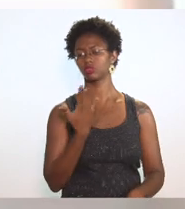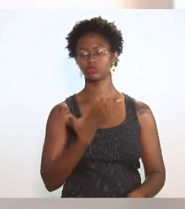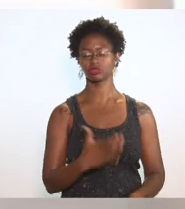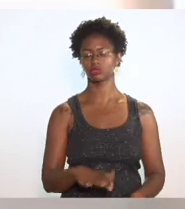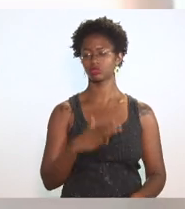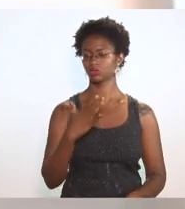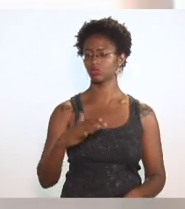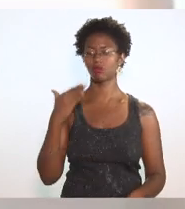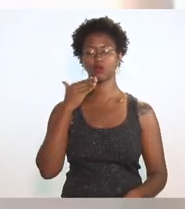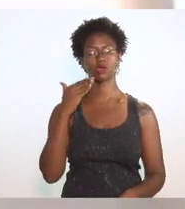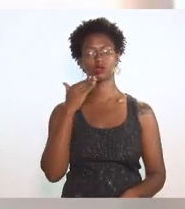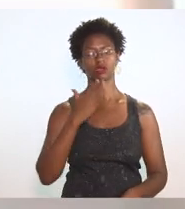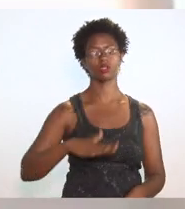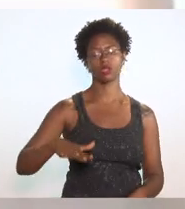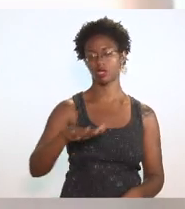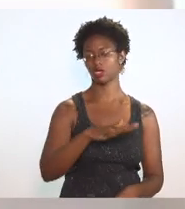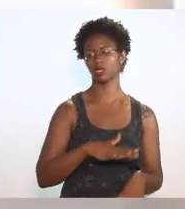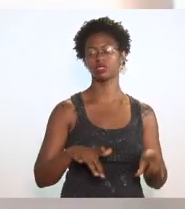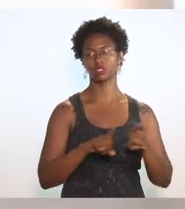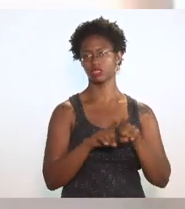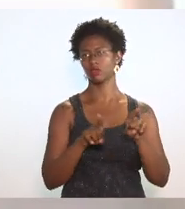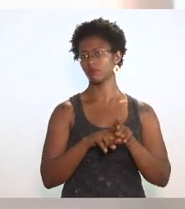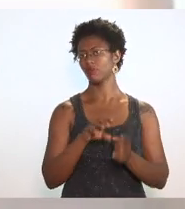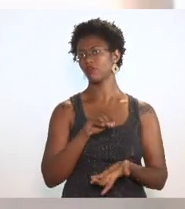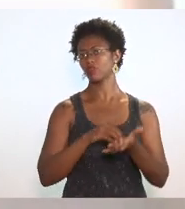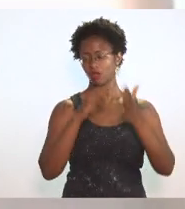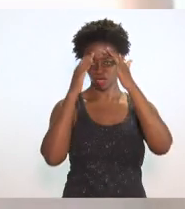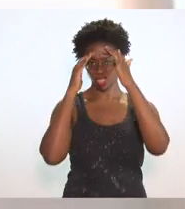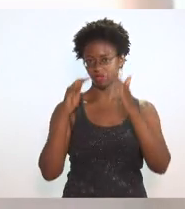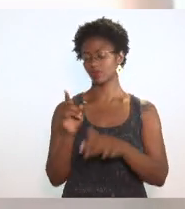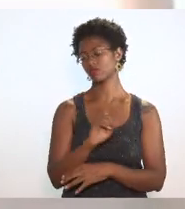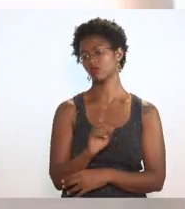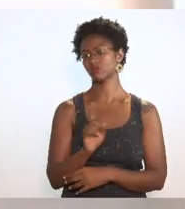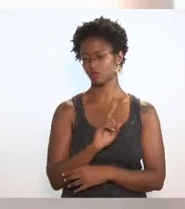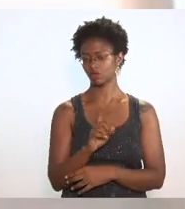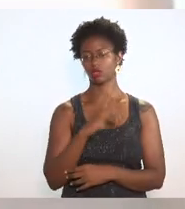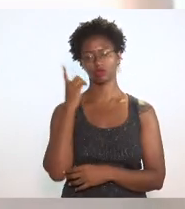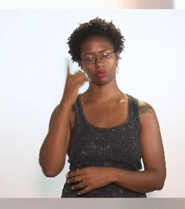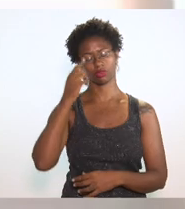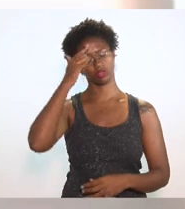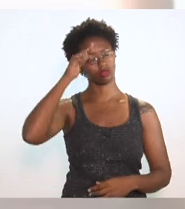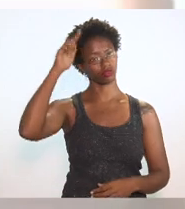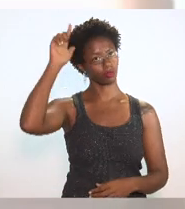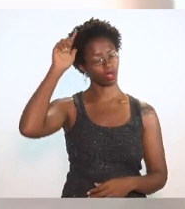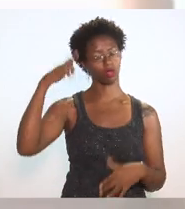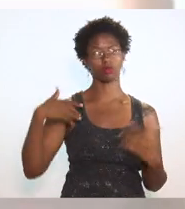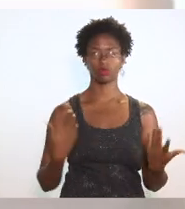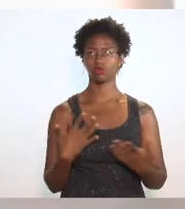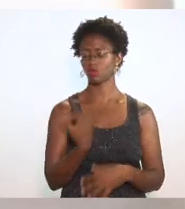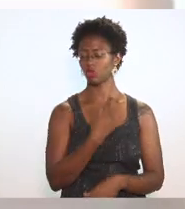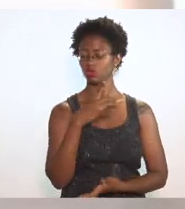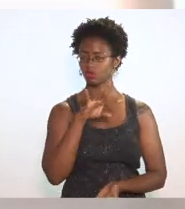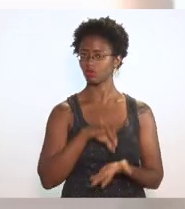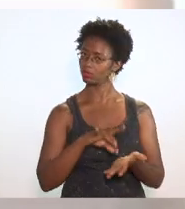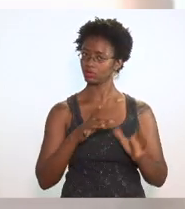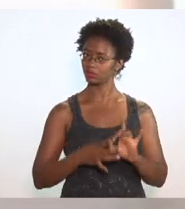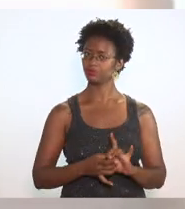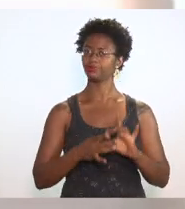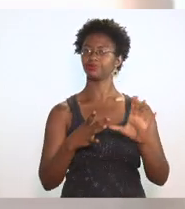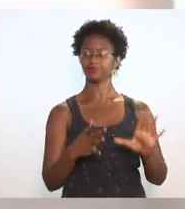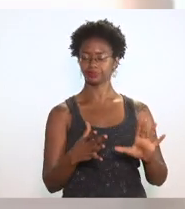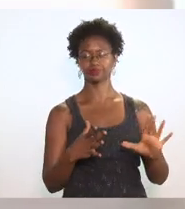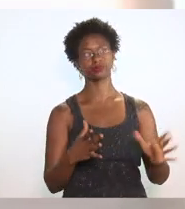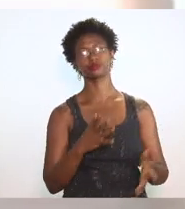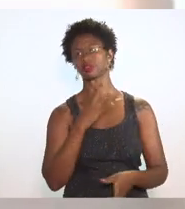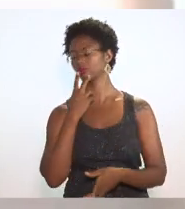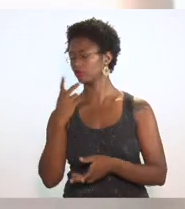prejudicar o setor tampouco desrespeitar esse parlamento deputado Luiz Paulo estamos de verdade à disposição do deputado Rodrigo